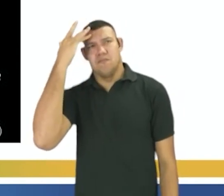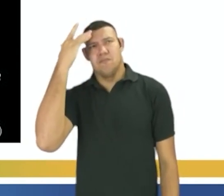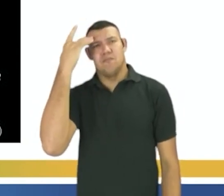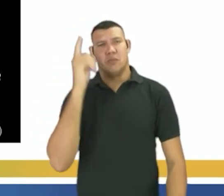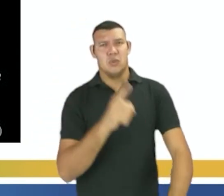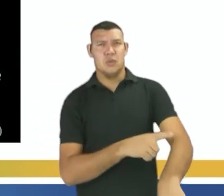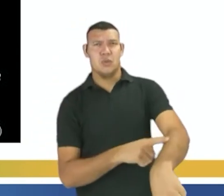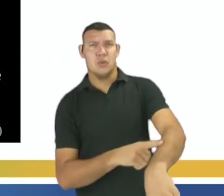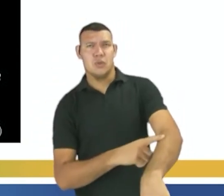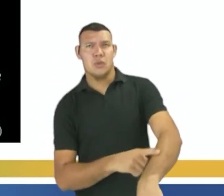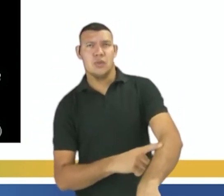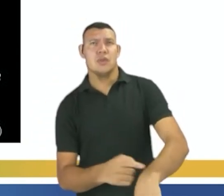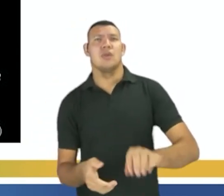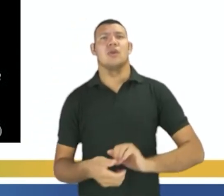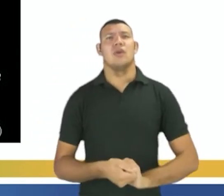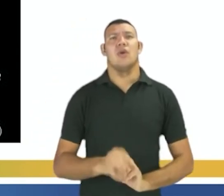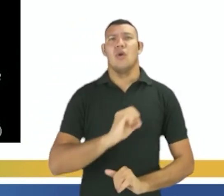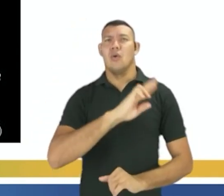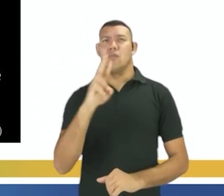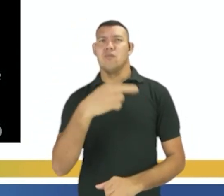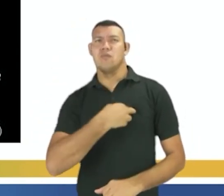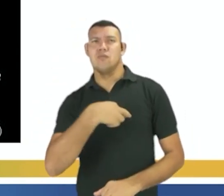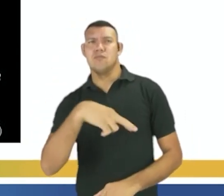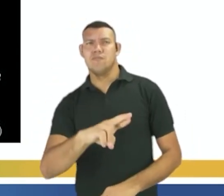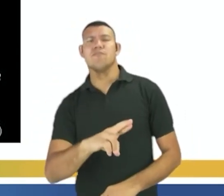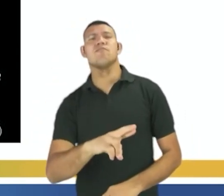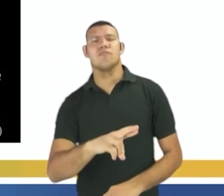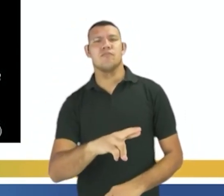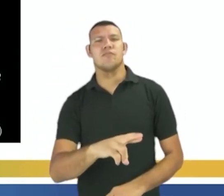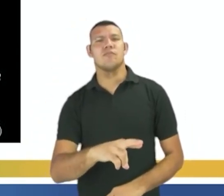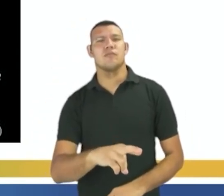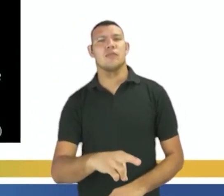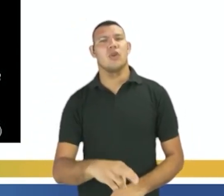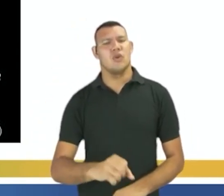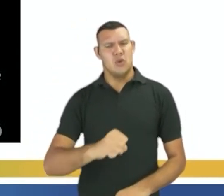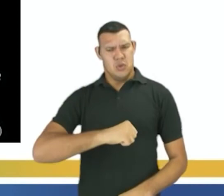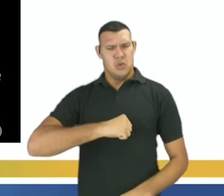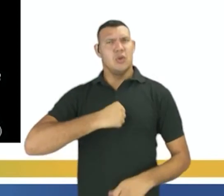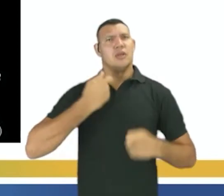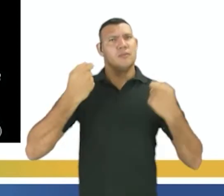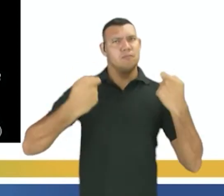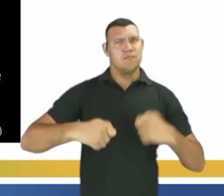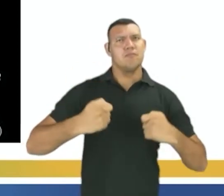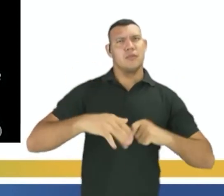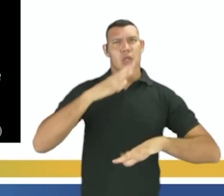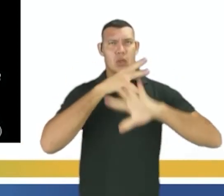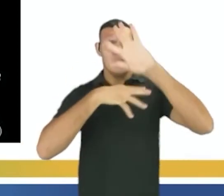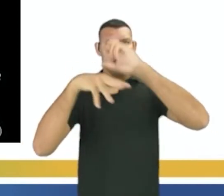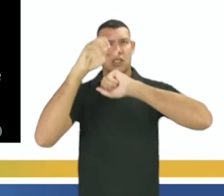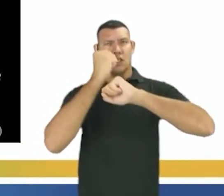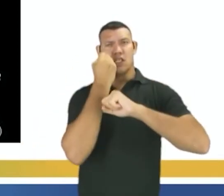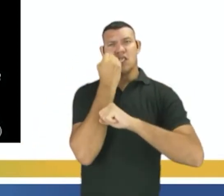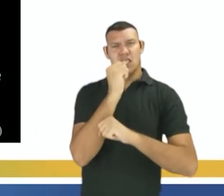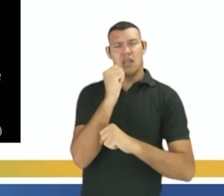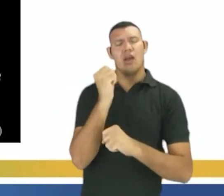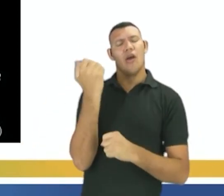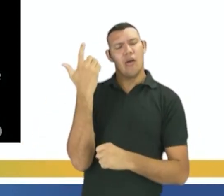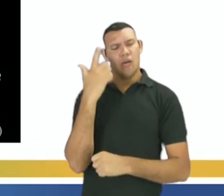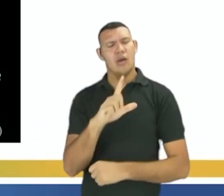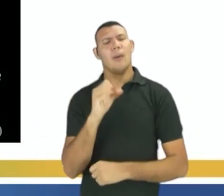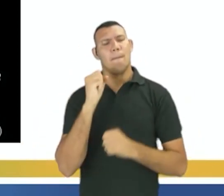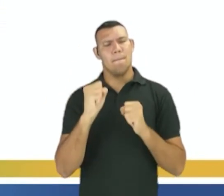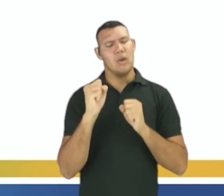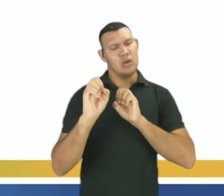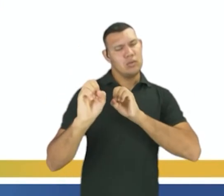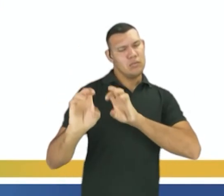por sua religião. Para odiar, as pessoas precisam aprender. E se podem aprender a odiar, podem ser